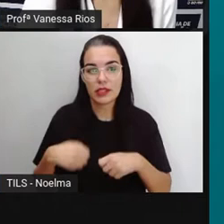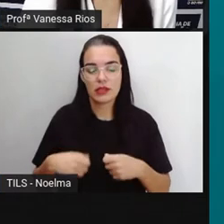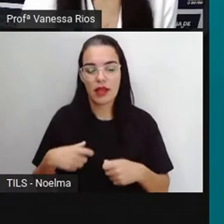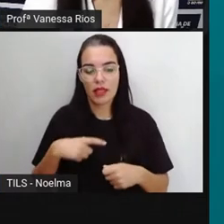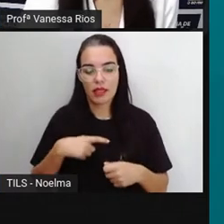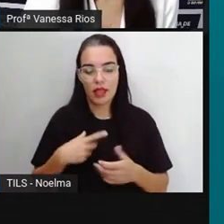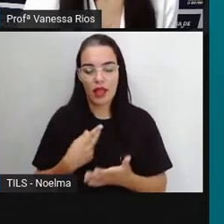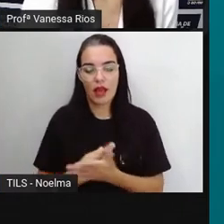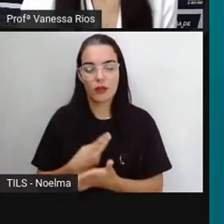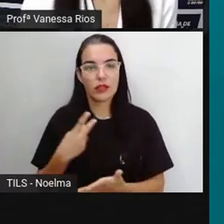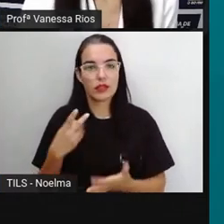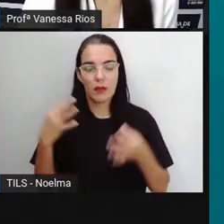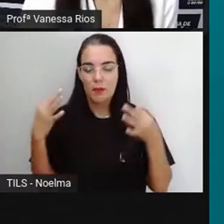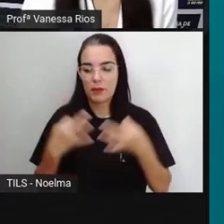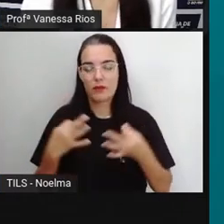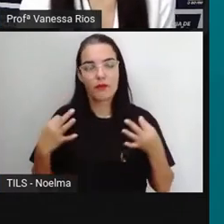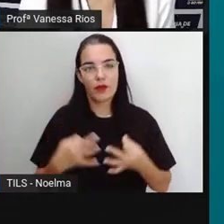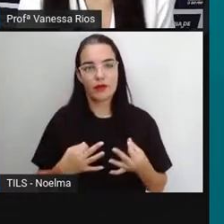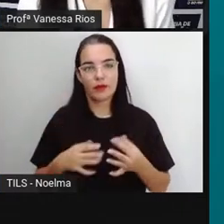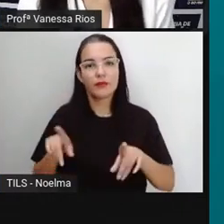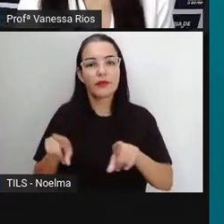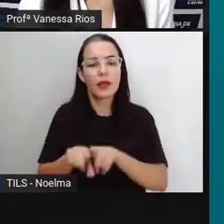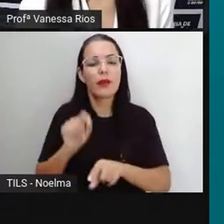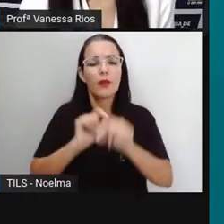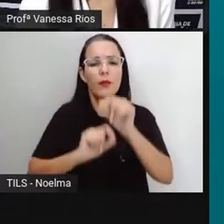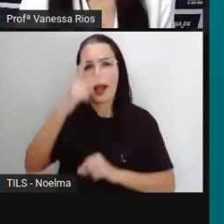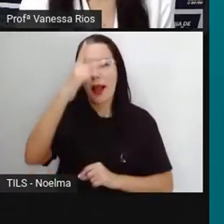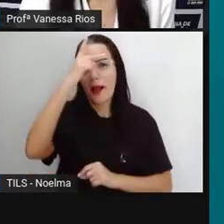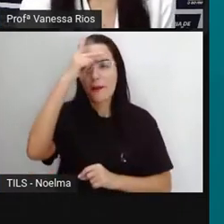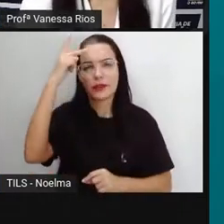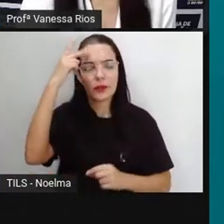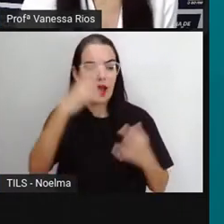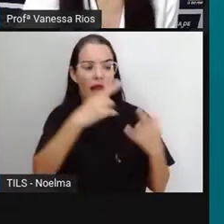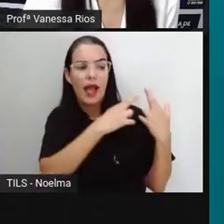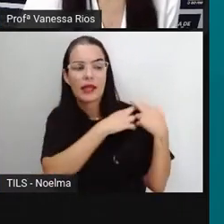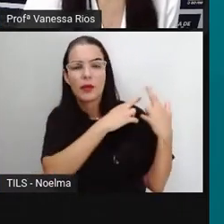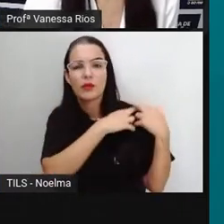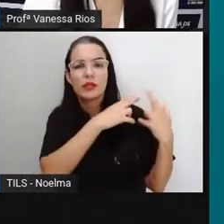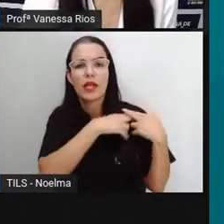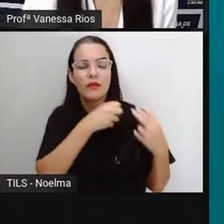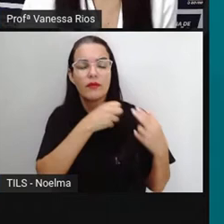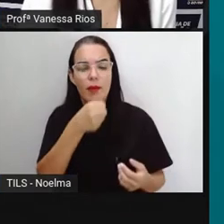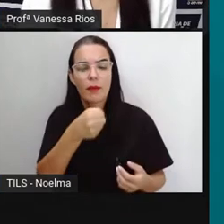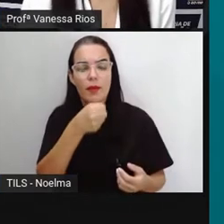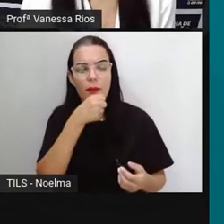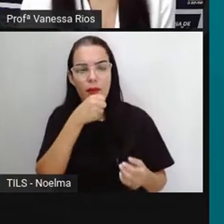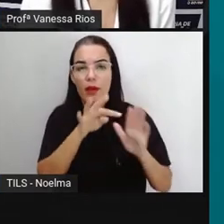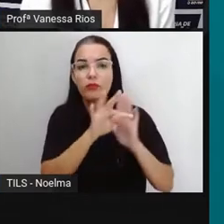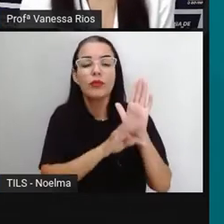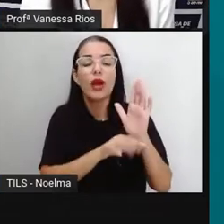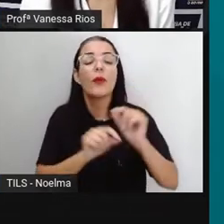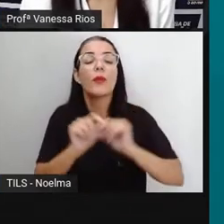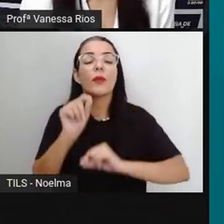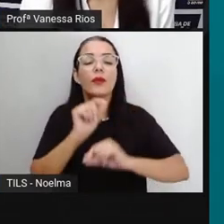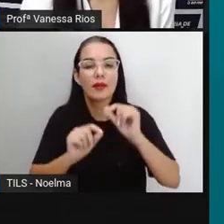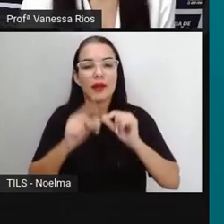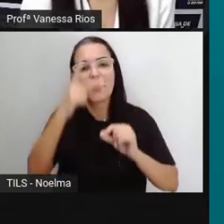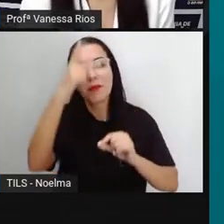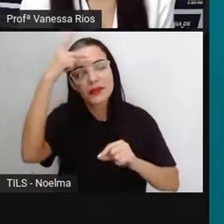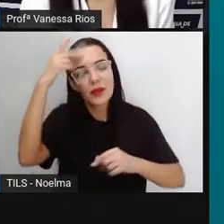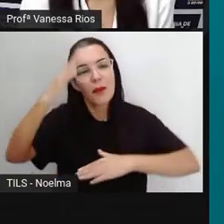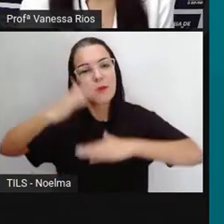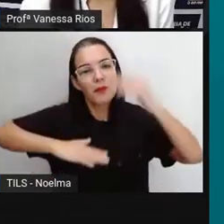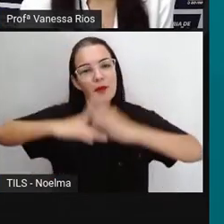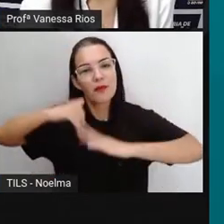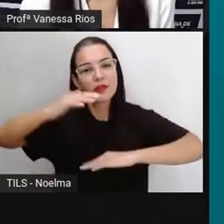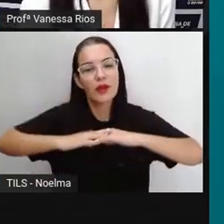acontecer. E a pessoa responsável pela produção das reportagens são justamente os repórteres, que são aí